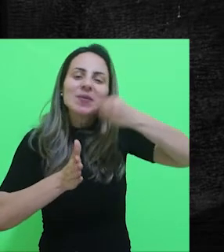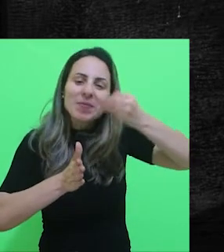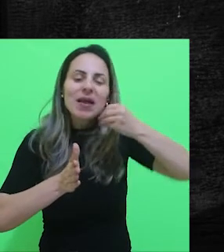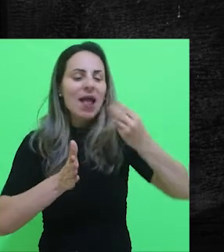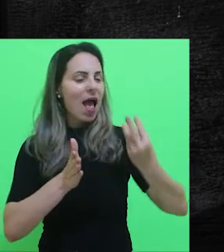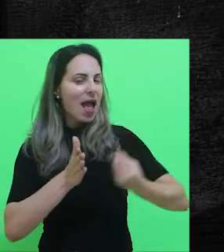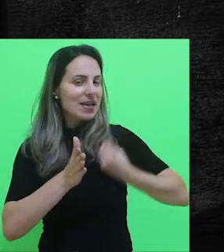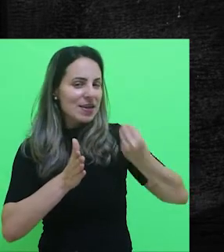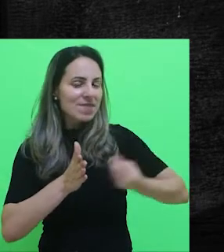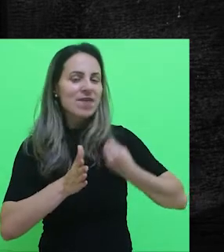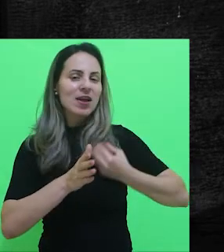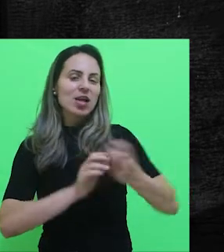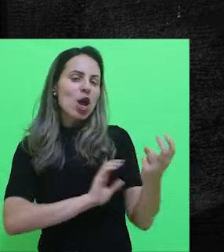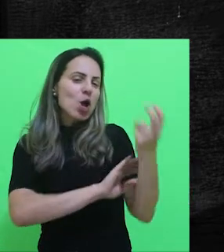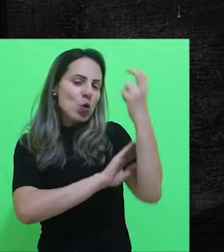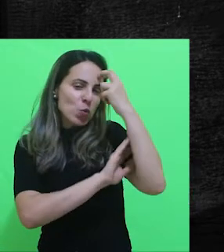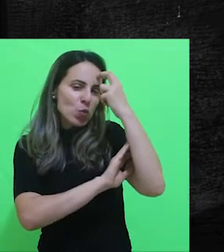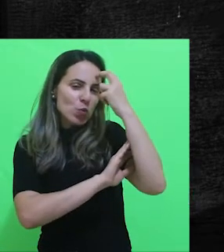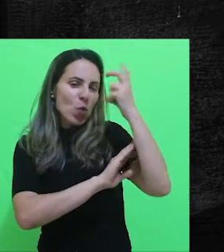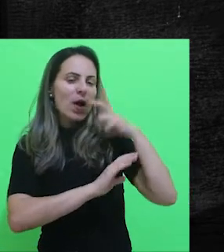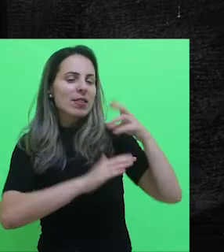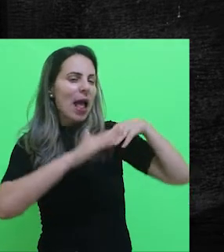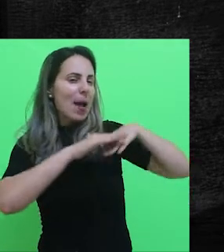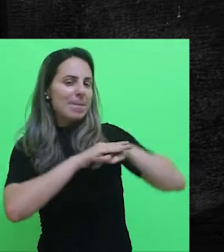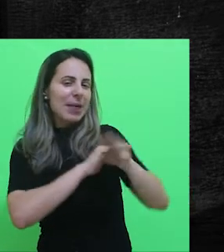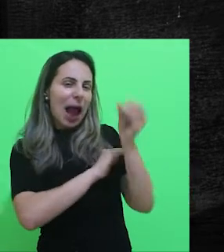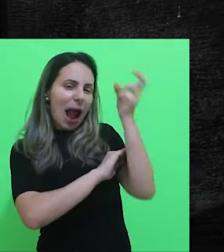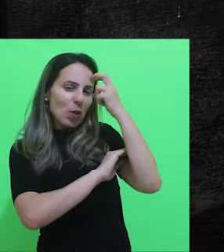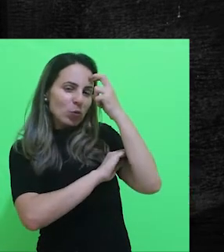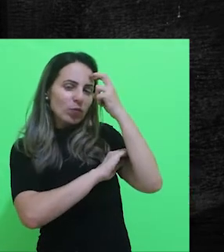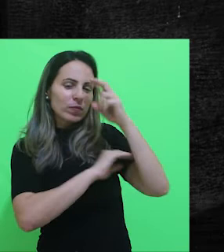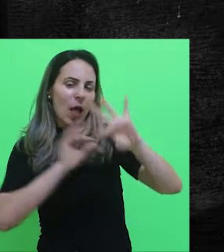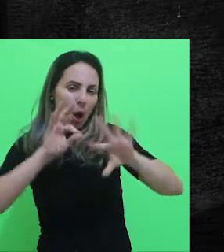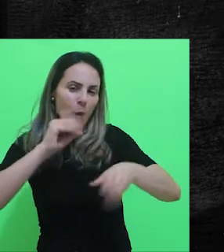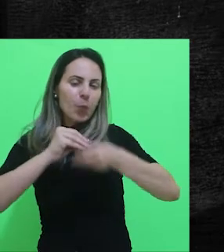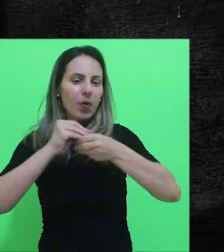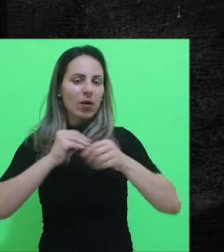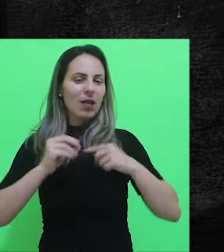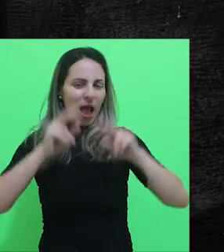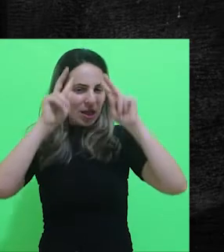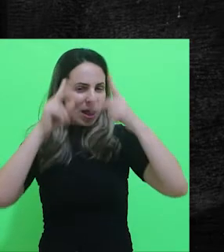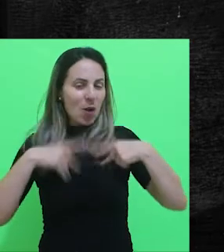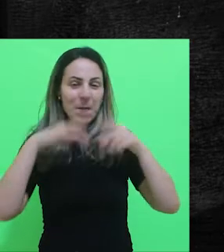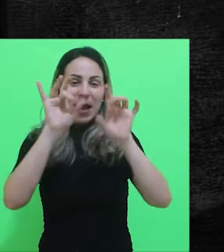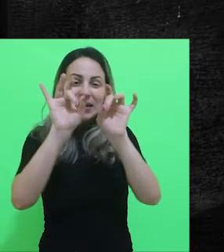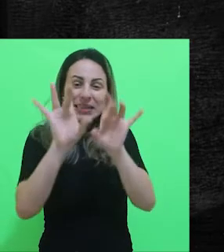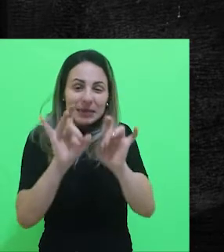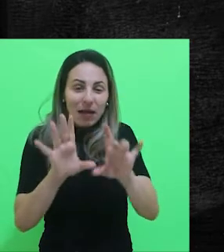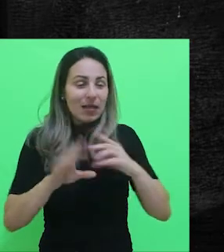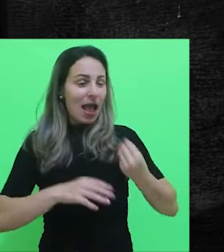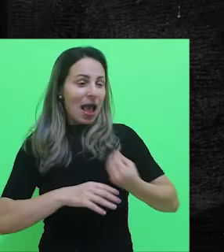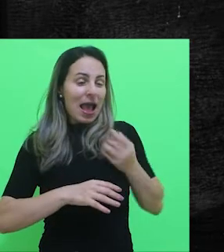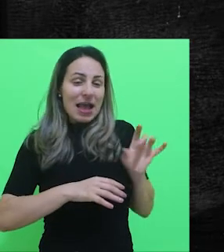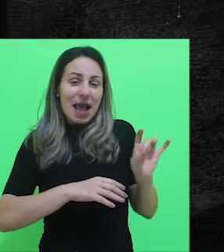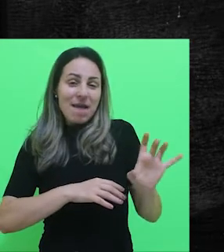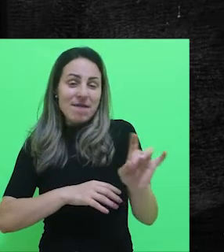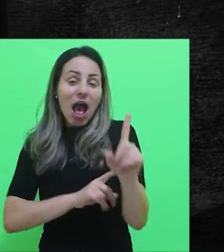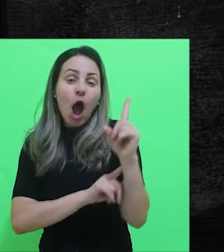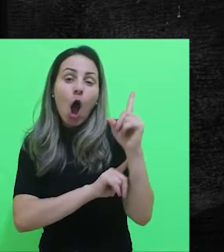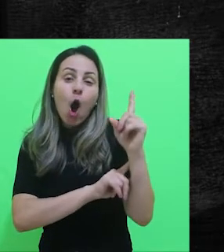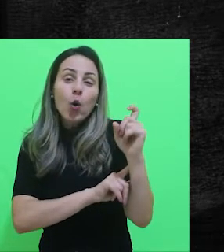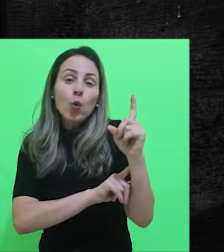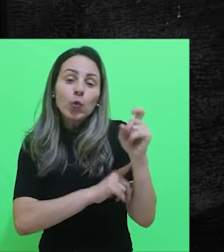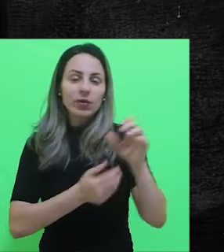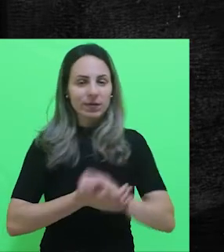de vida e de cultura que vocês trazem. Todos nós somos seres humanos especiais com trajetórias de vida única.